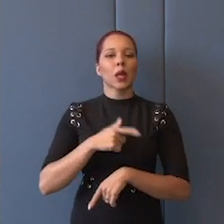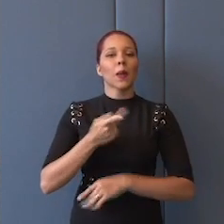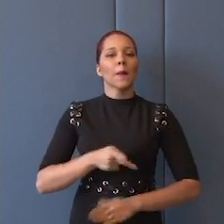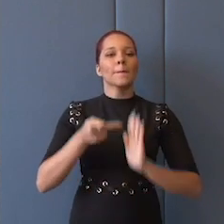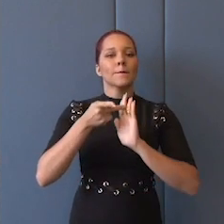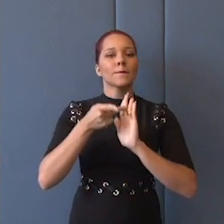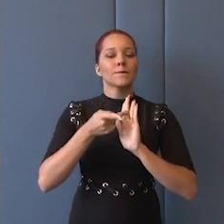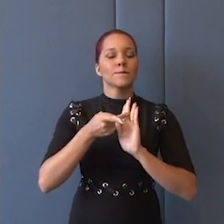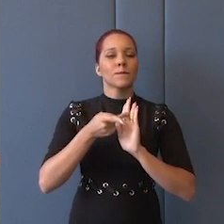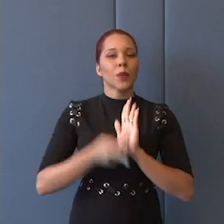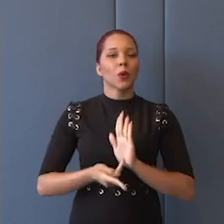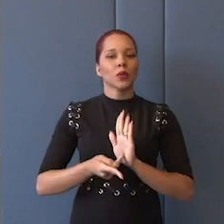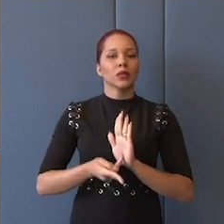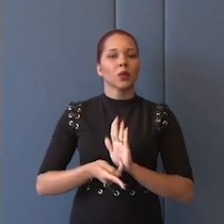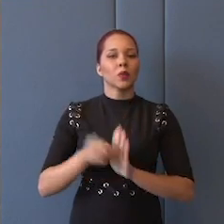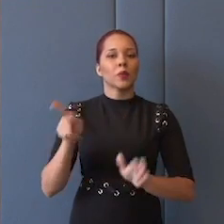que não podem ser